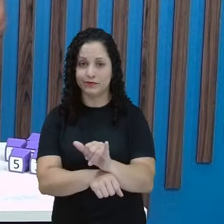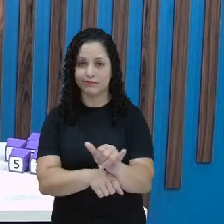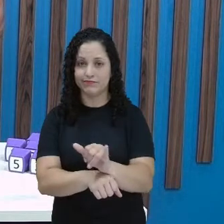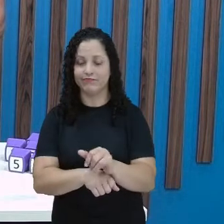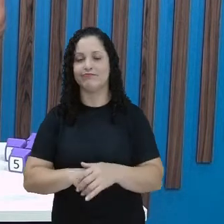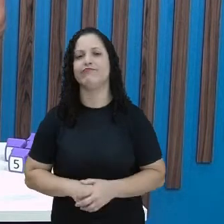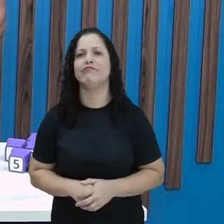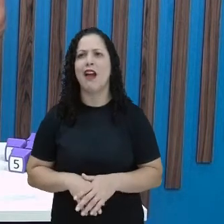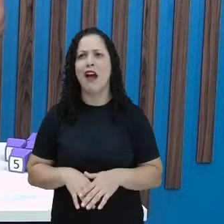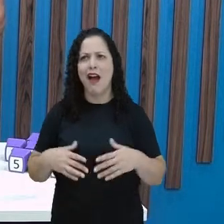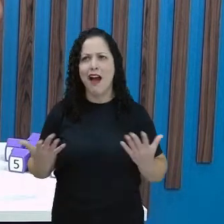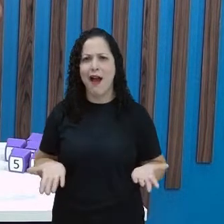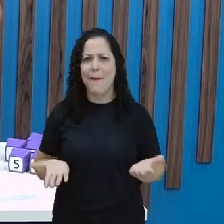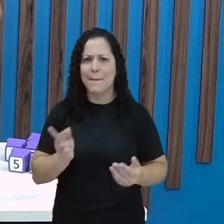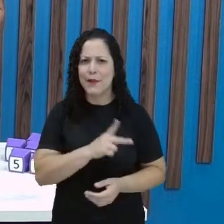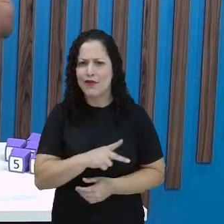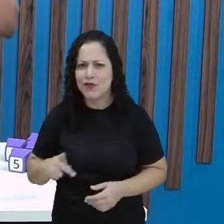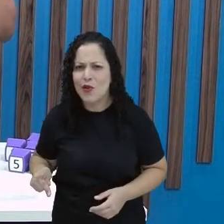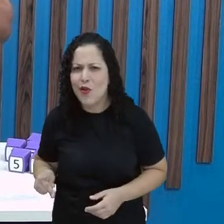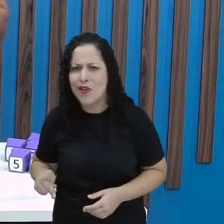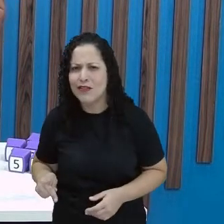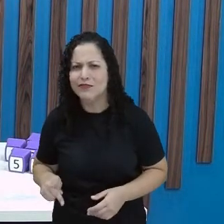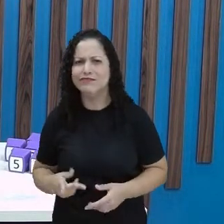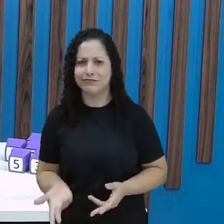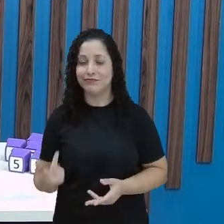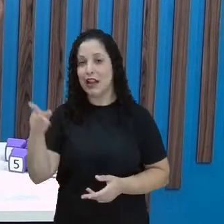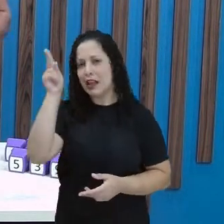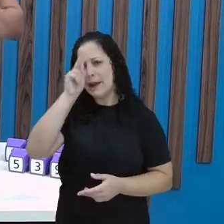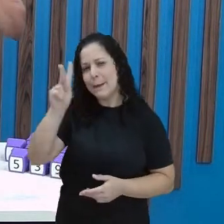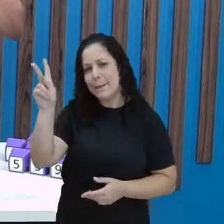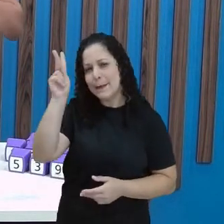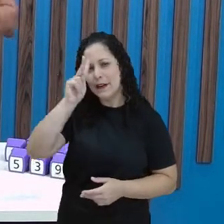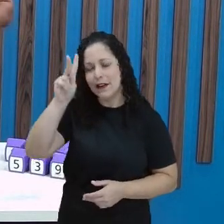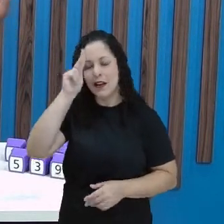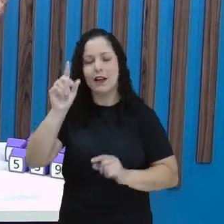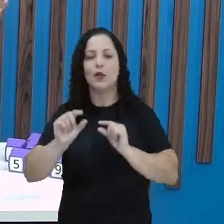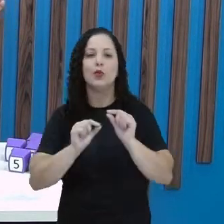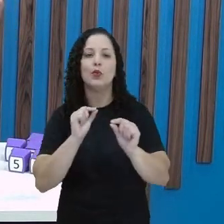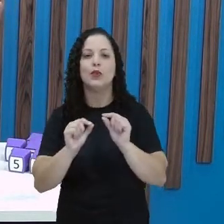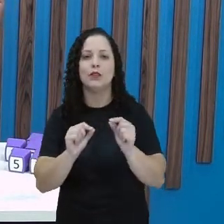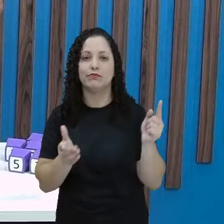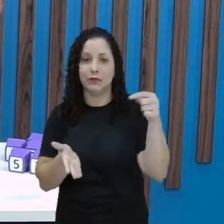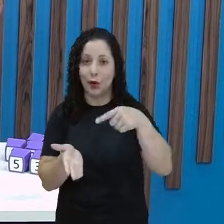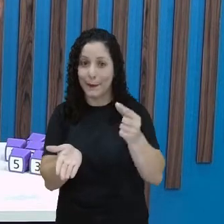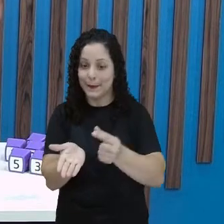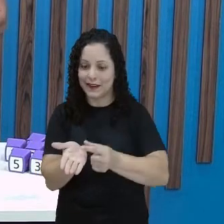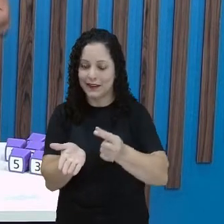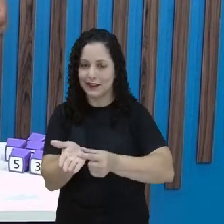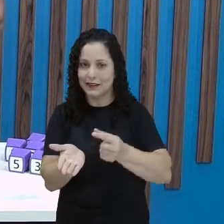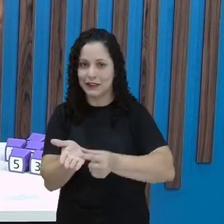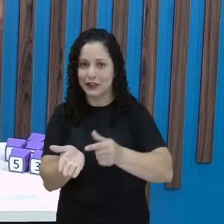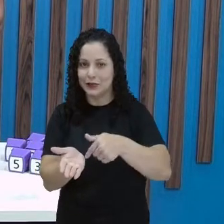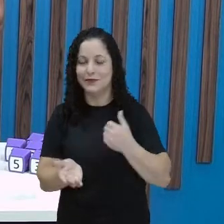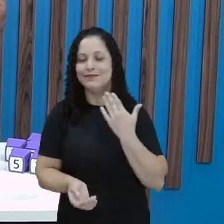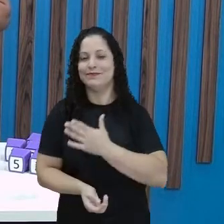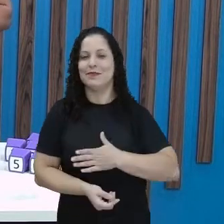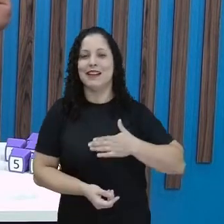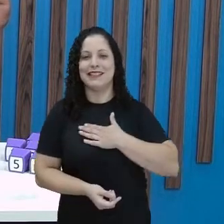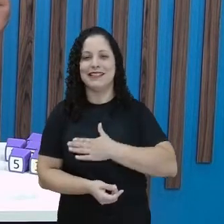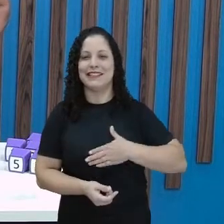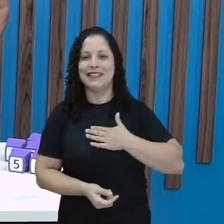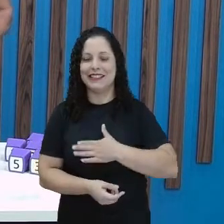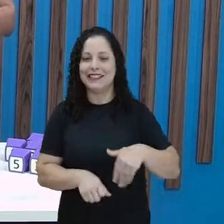Eita professora Josiane, pois é. Lembrando que pelo aplicativo você vai ter o prazer de